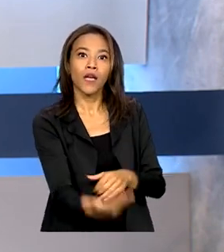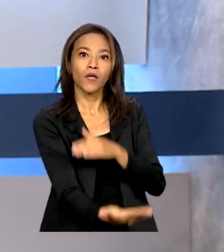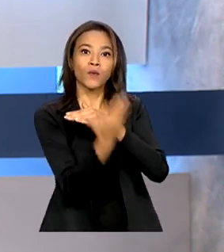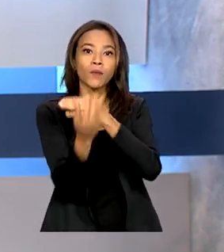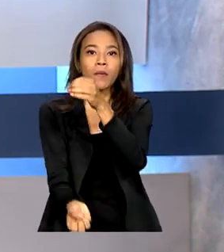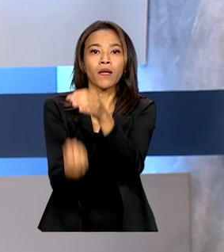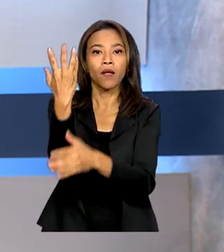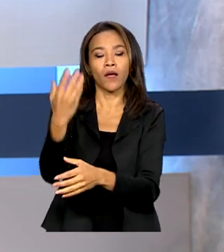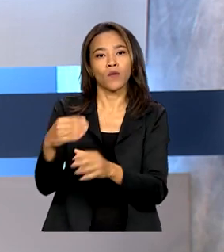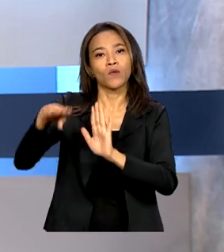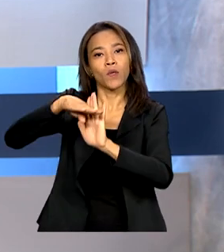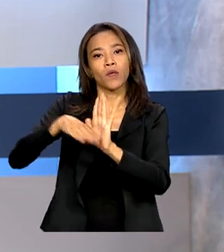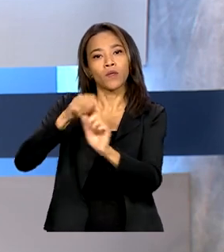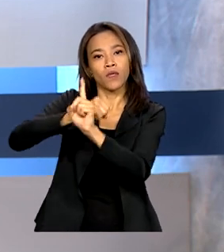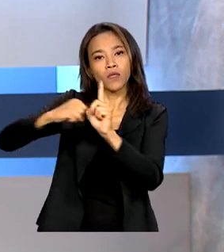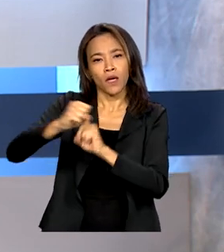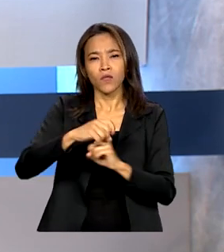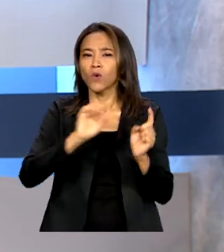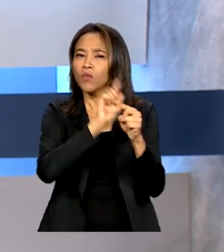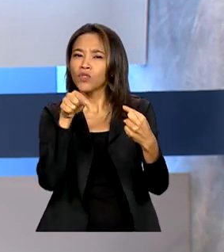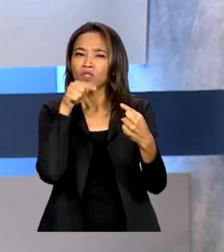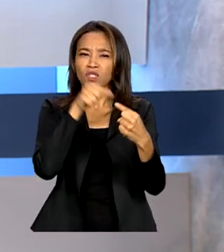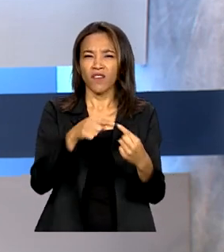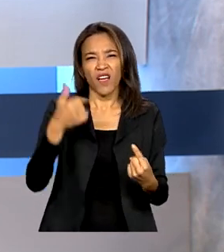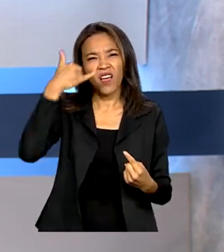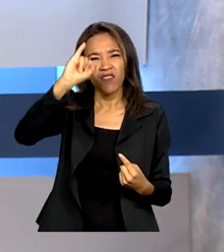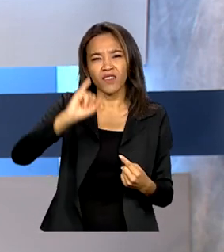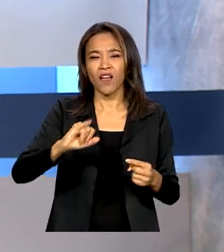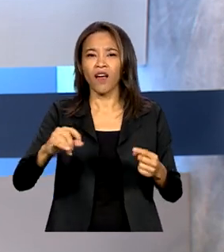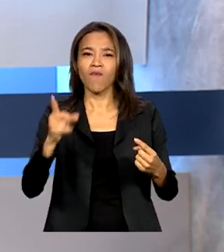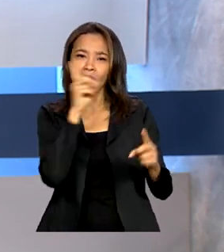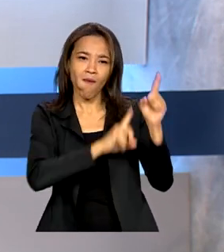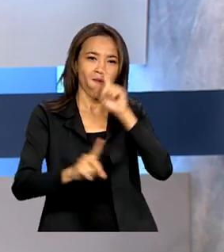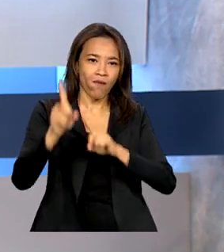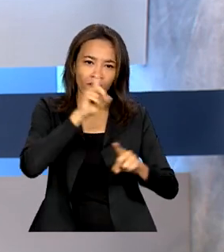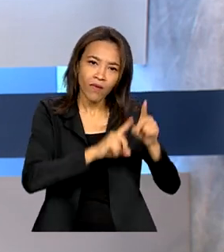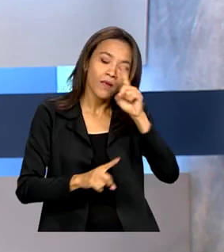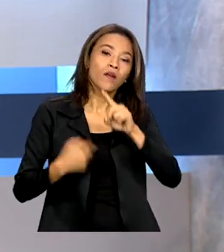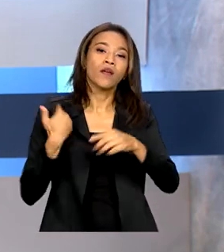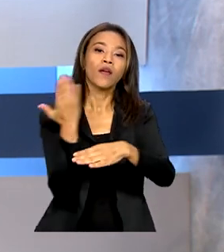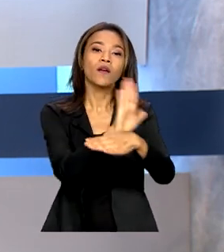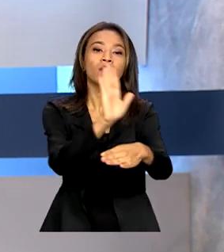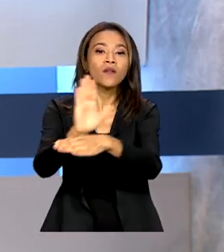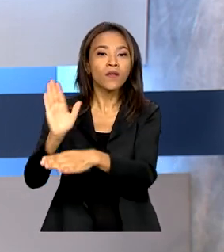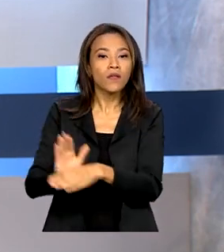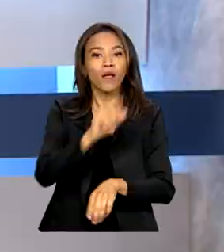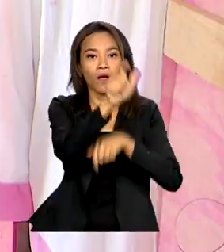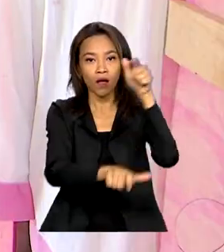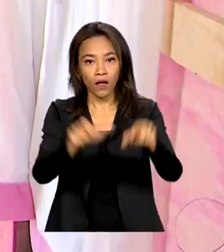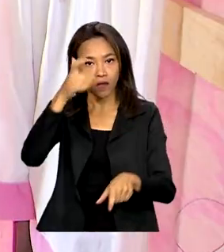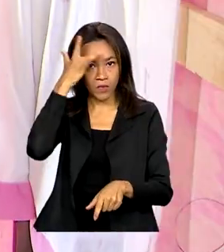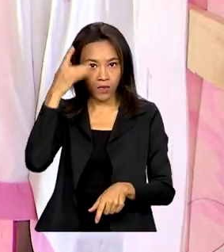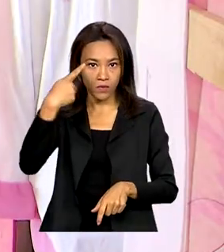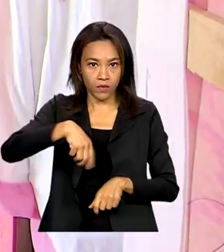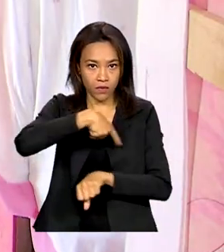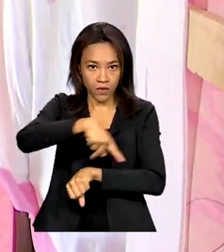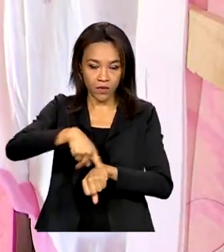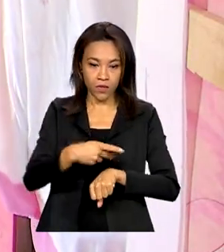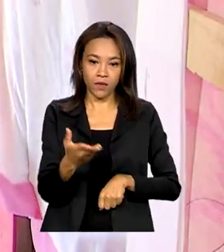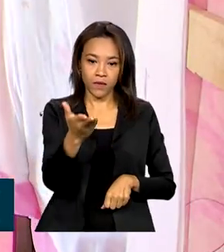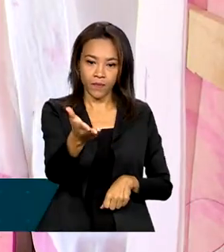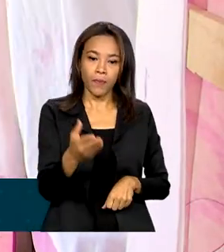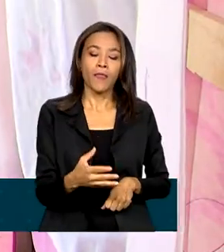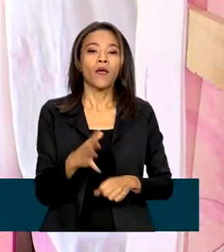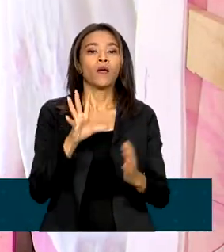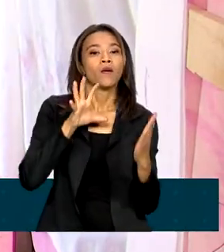A meta é combater irregularidades e atualizar as informações dos beneficiários no país. O Cadastro